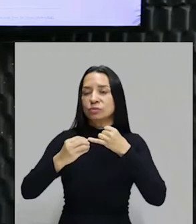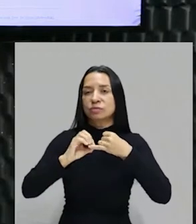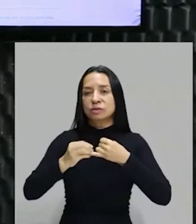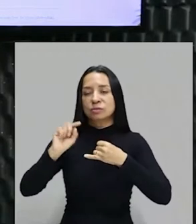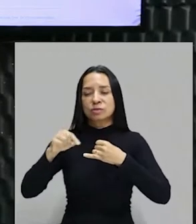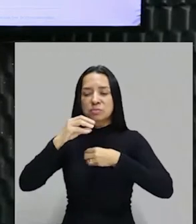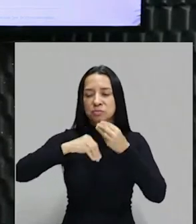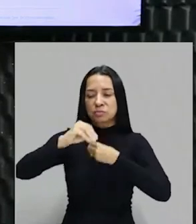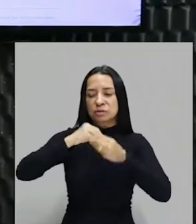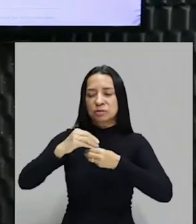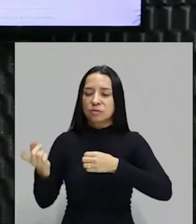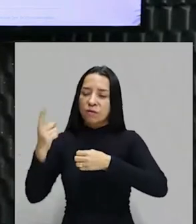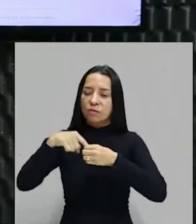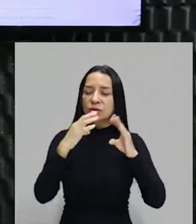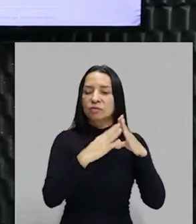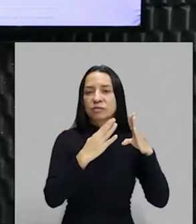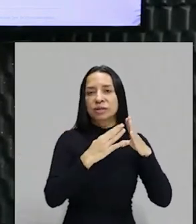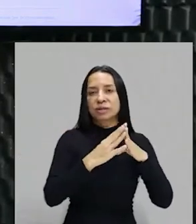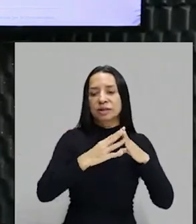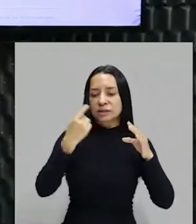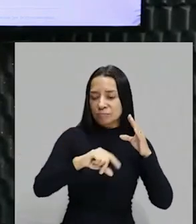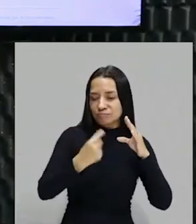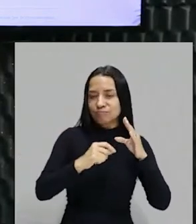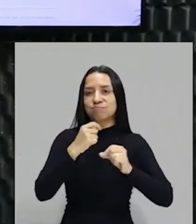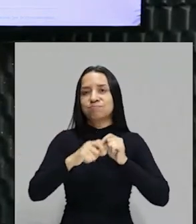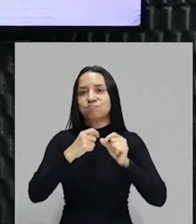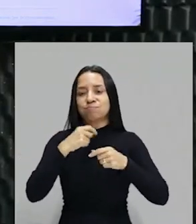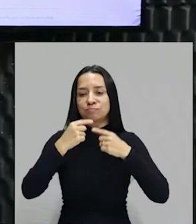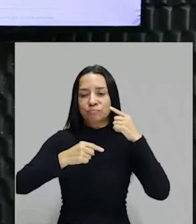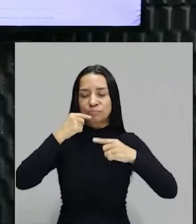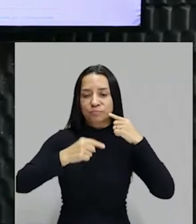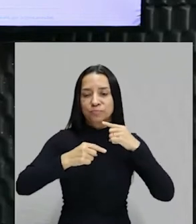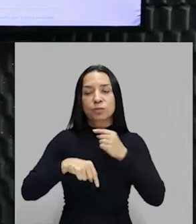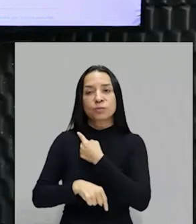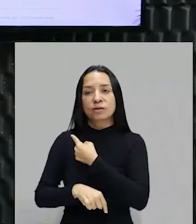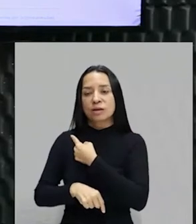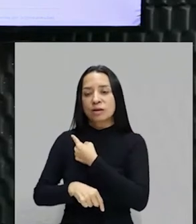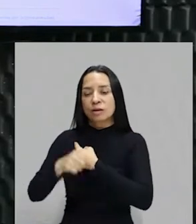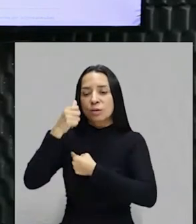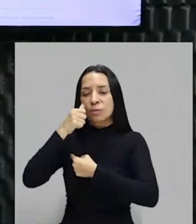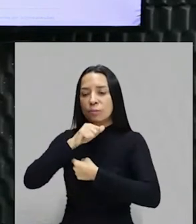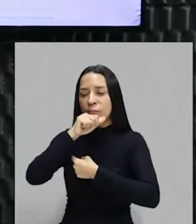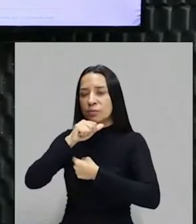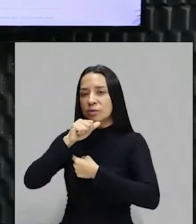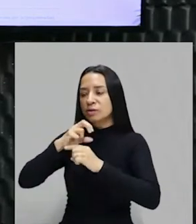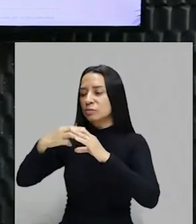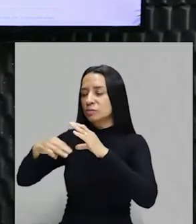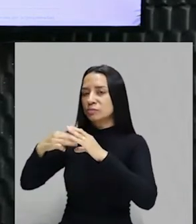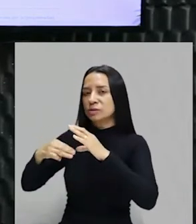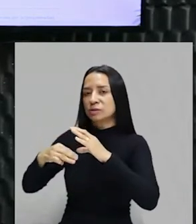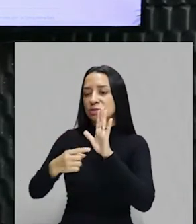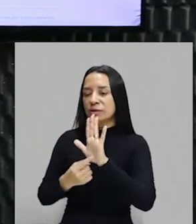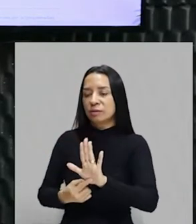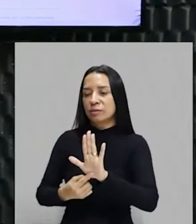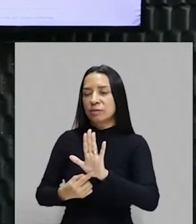a pouco eu misturava tudo e voltava e as colimbações comia e era certo. Resultado da situação, esse menino de recado é uma representação de um garoto do interior